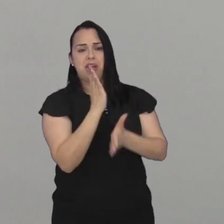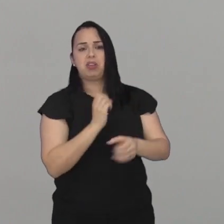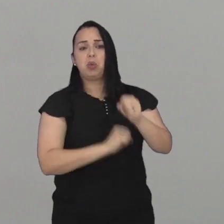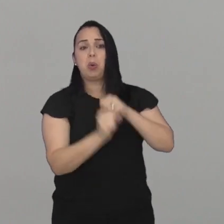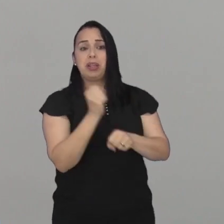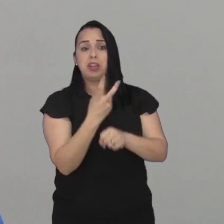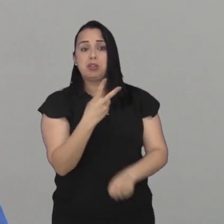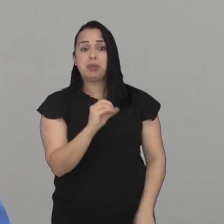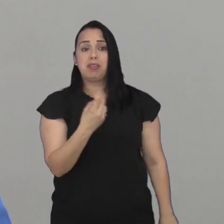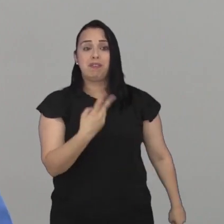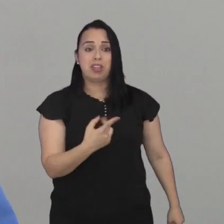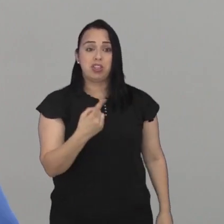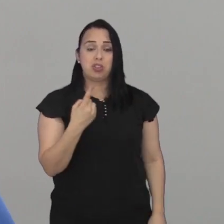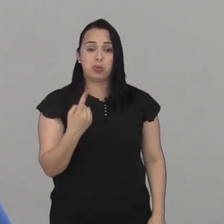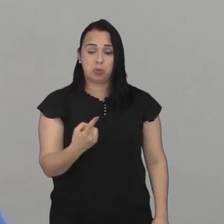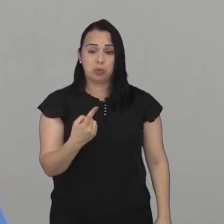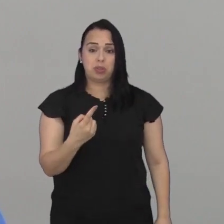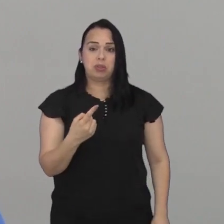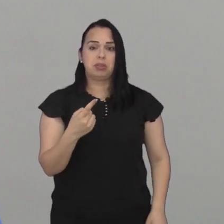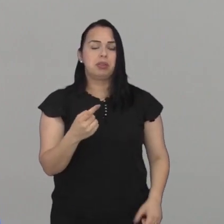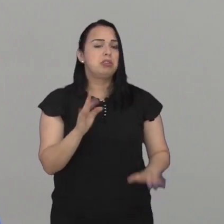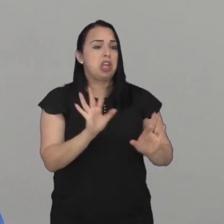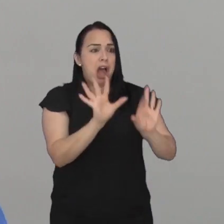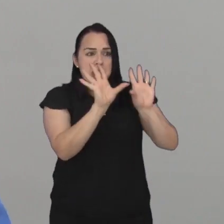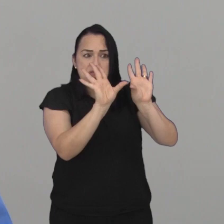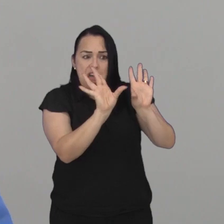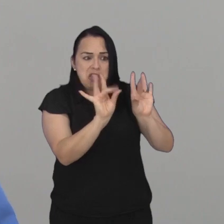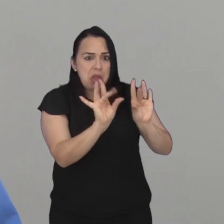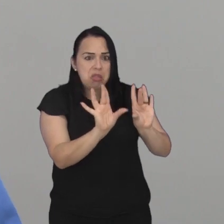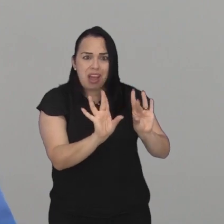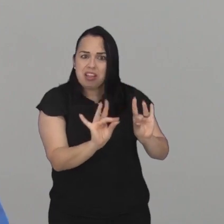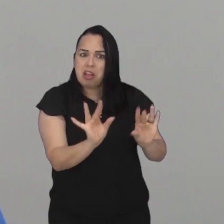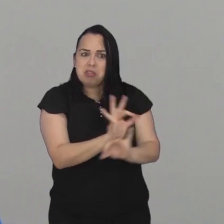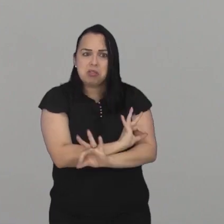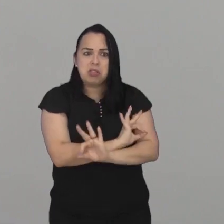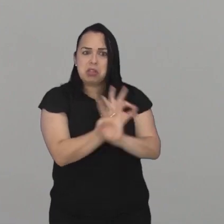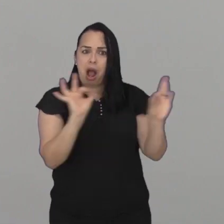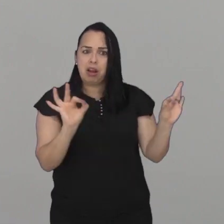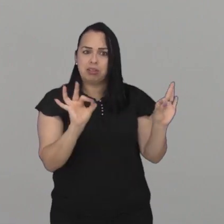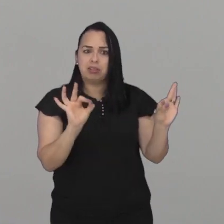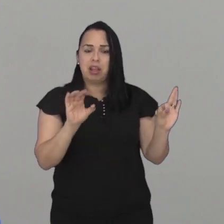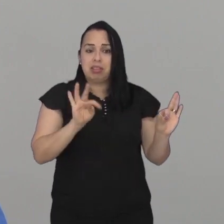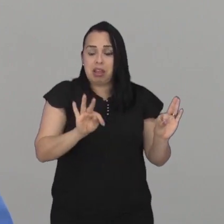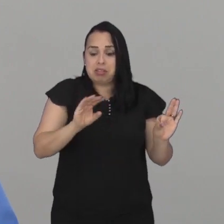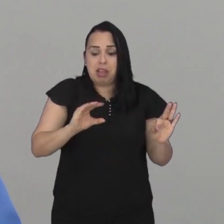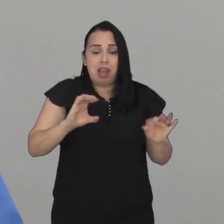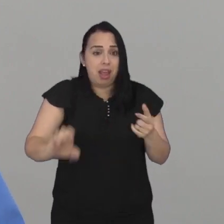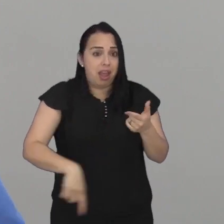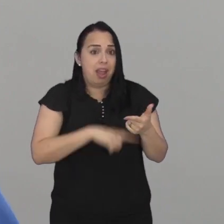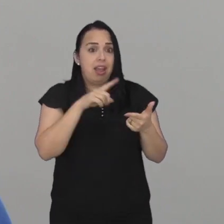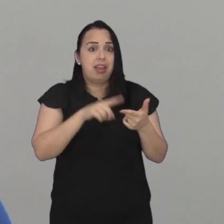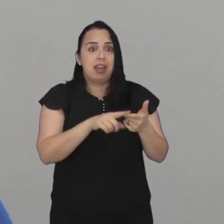exercício de 2021 por já está muito bem declarada ali pelo Tribunal de Contas a prefeitura está muito bem